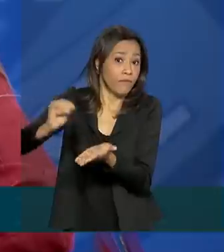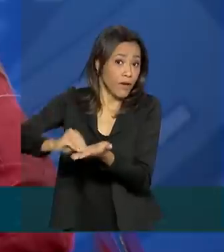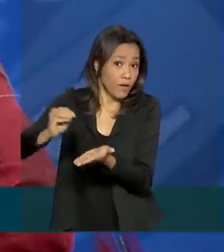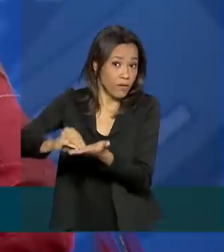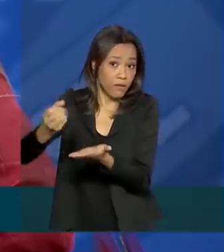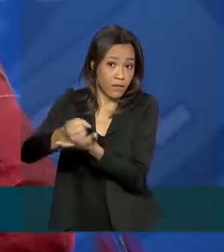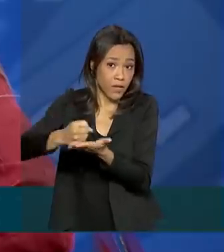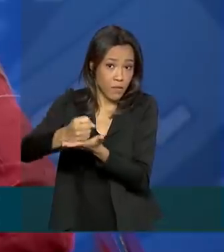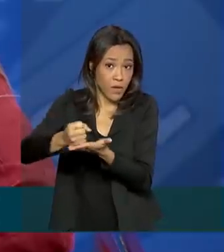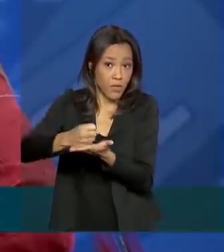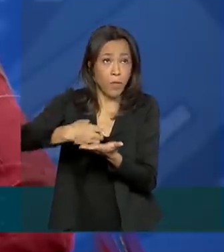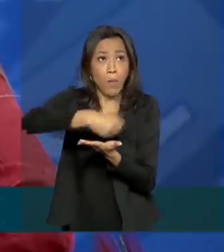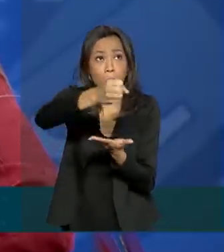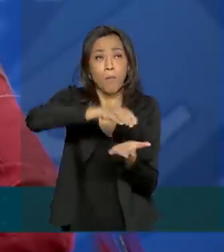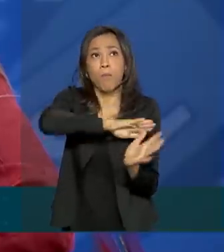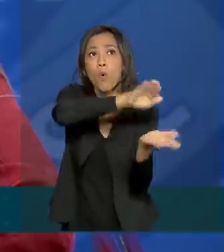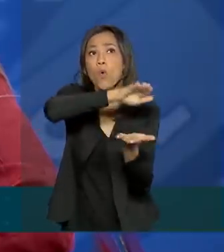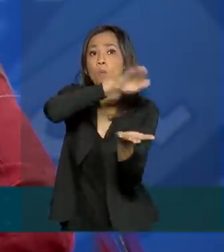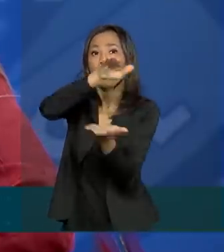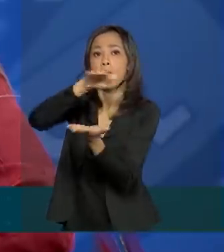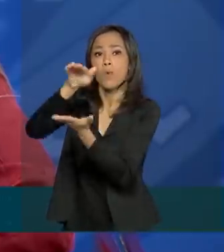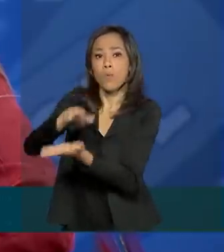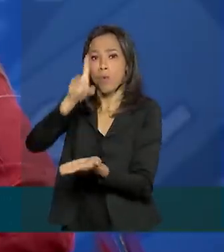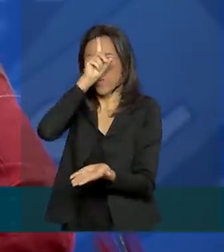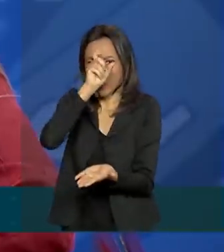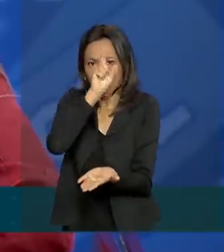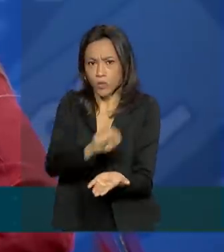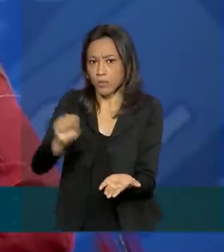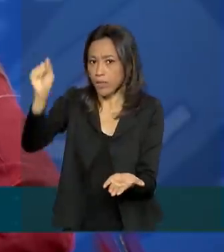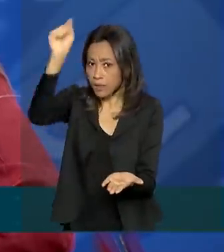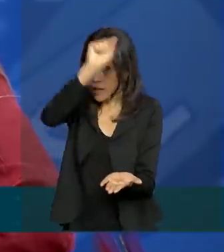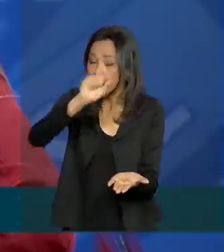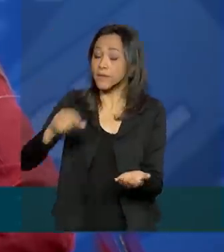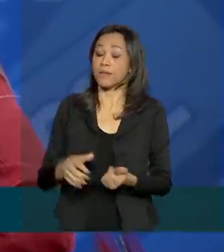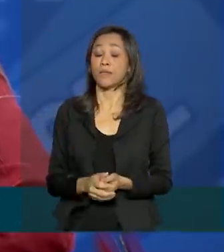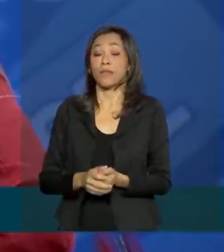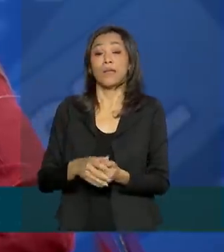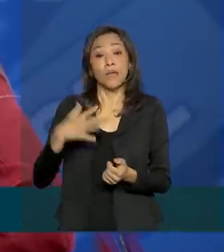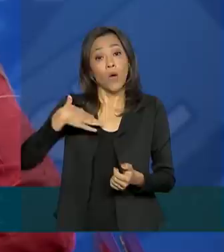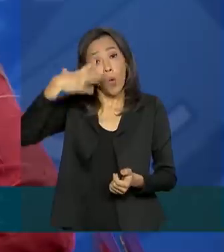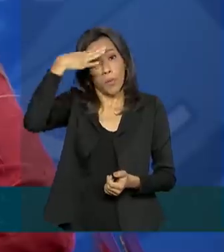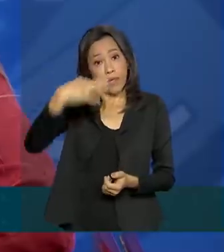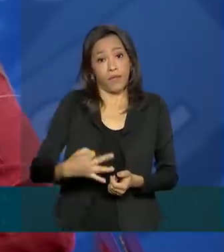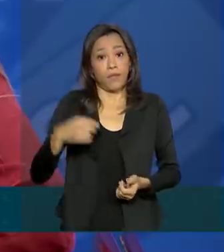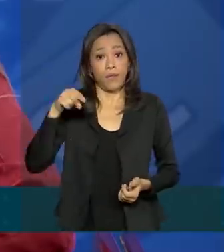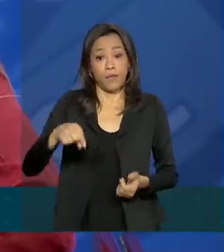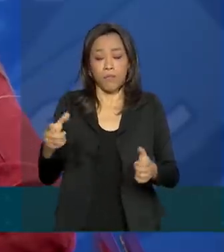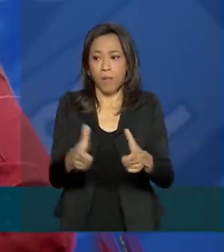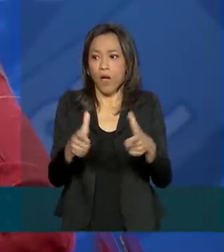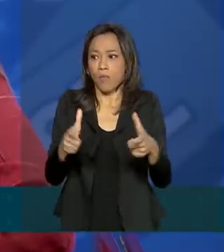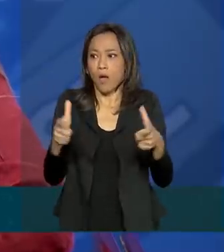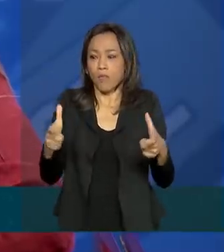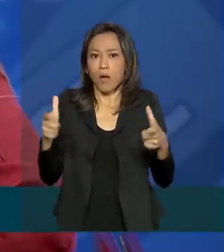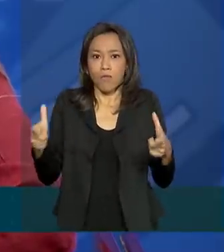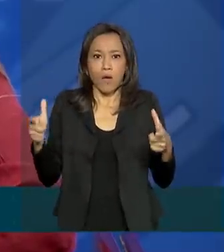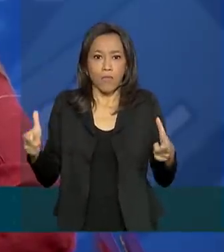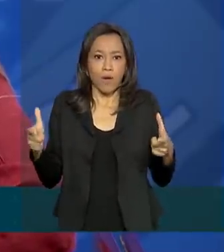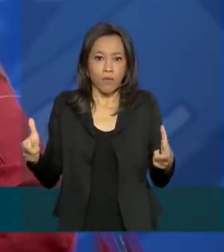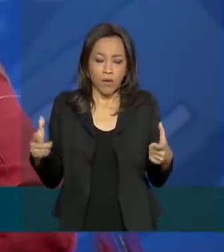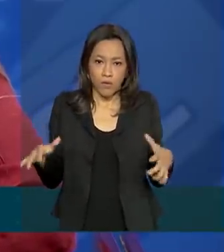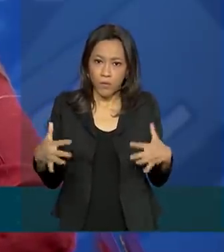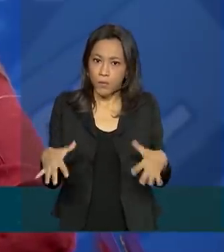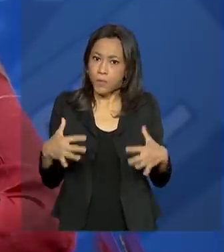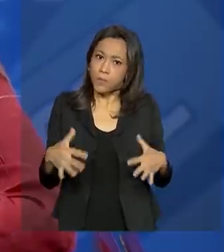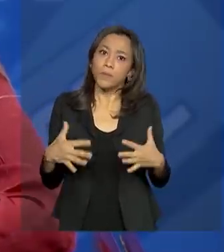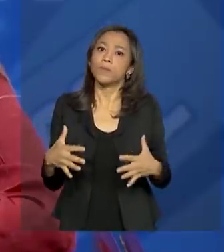É muito natural que a gente compreenda que esse aumento da demanda, ela superou todas